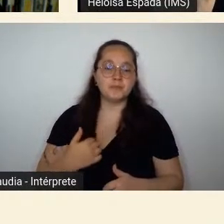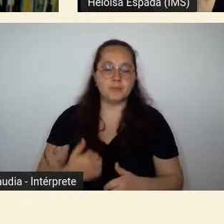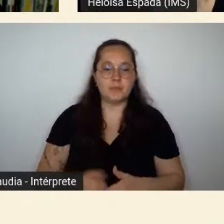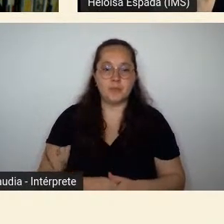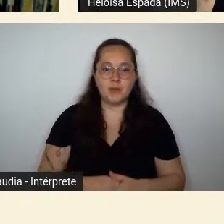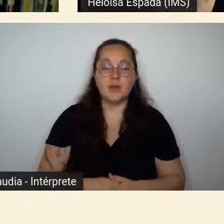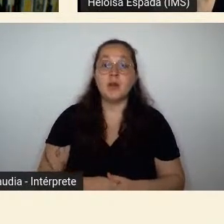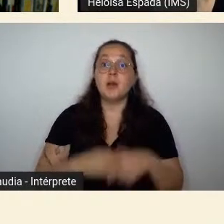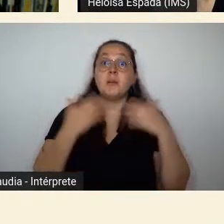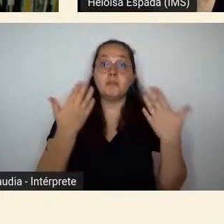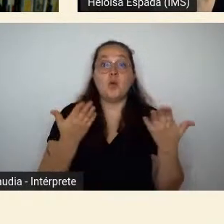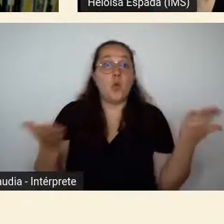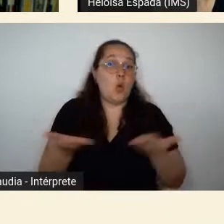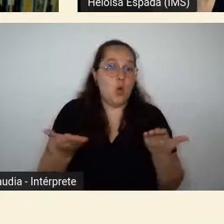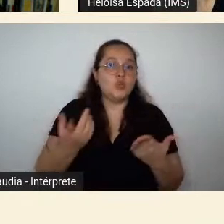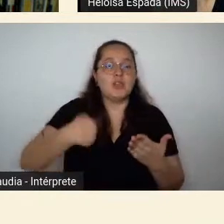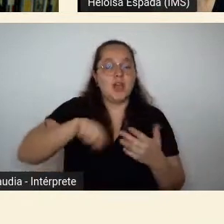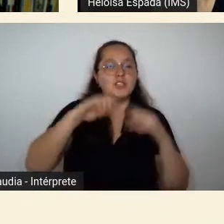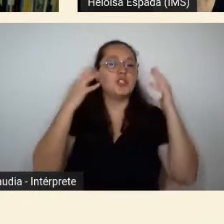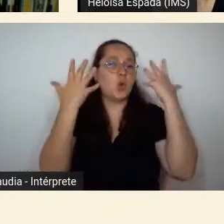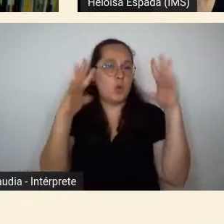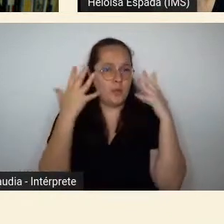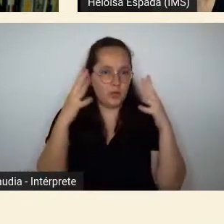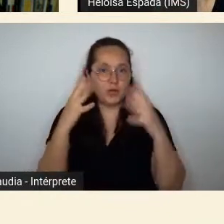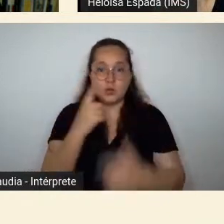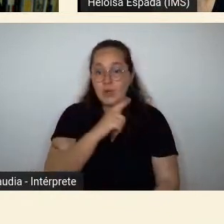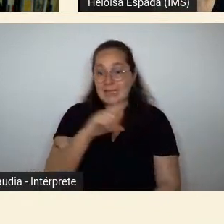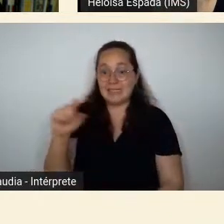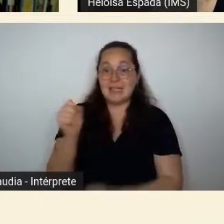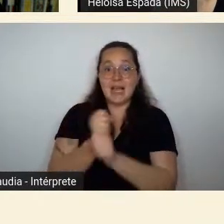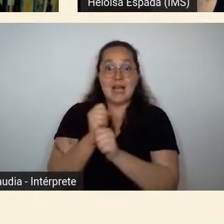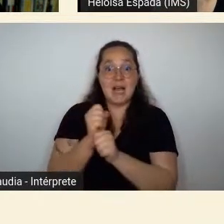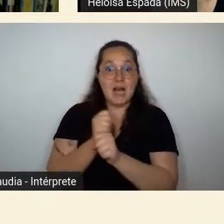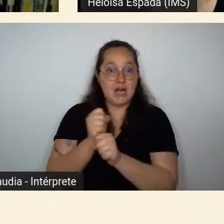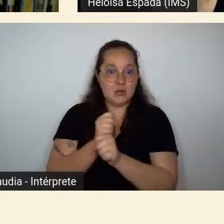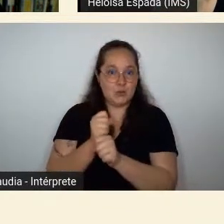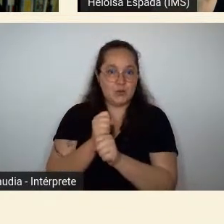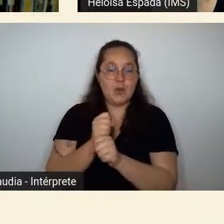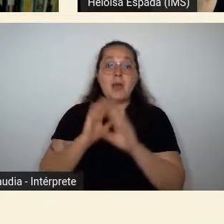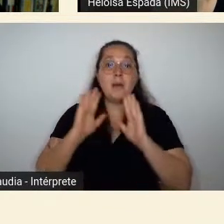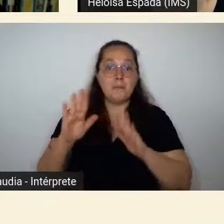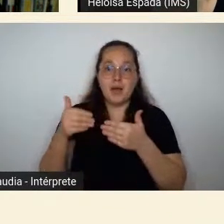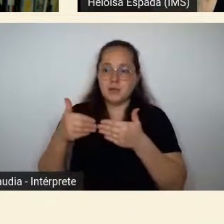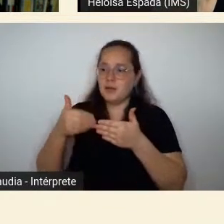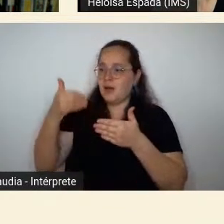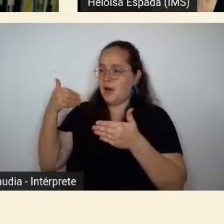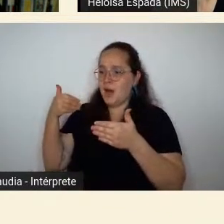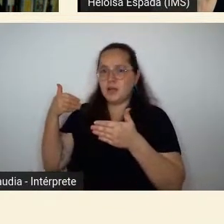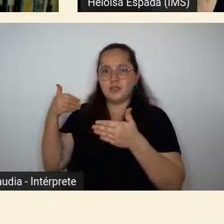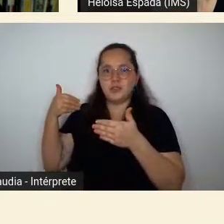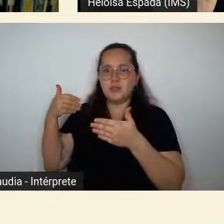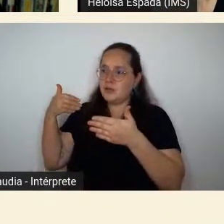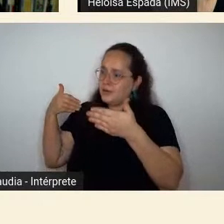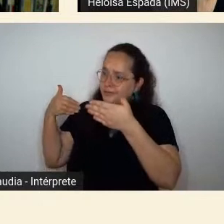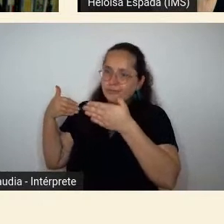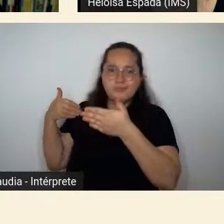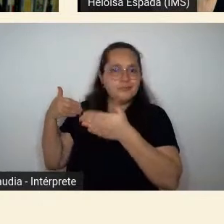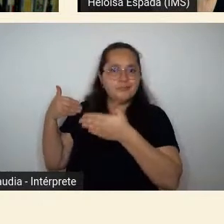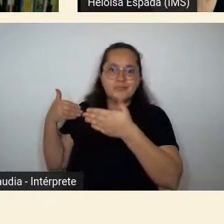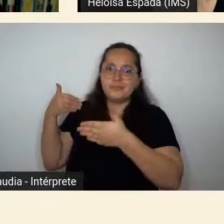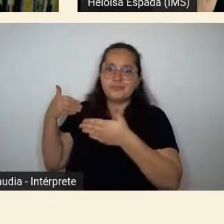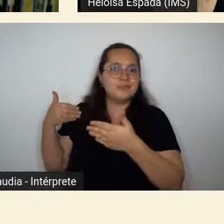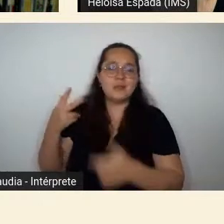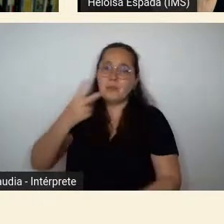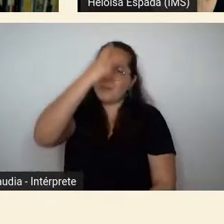está comemorando um centenário de um evento que dos 20 anos seguintes dele ele foi menorizado pelas gerações seguintes pelos próprios participantes